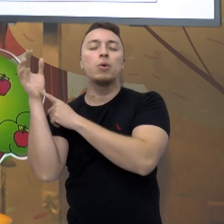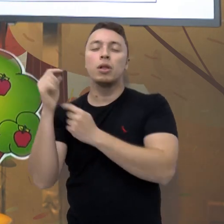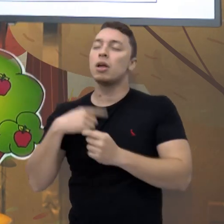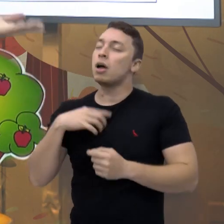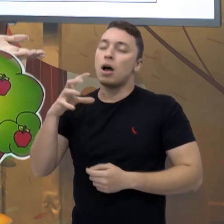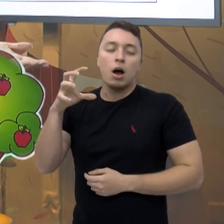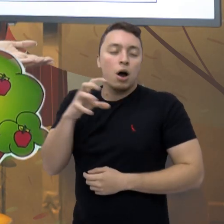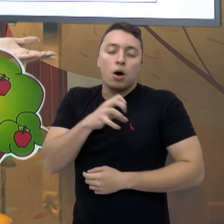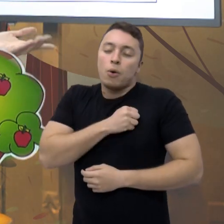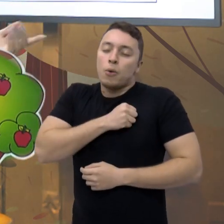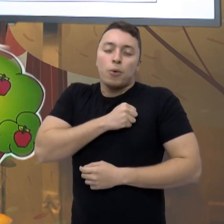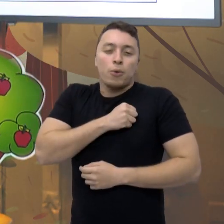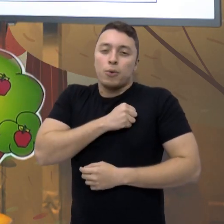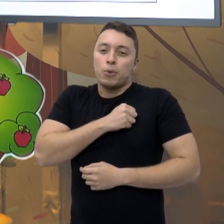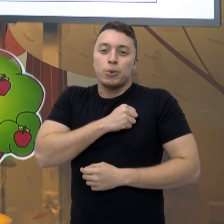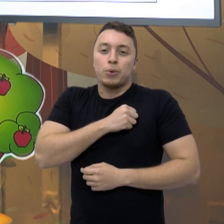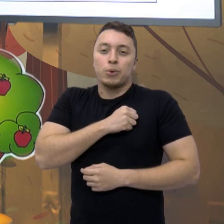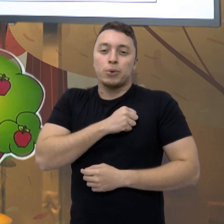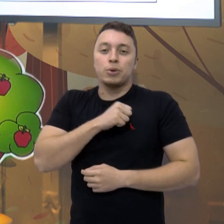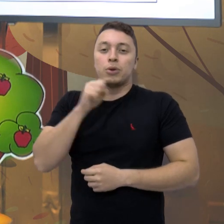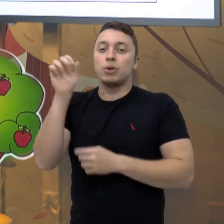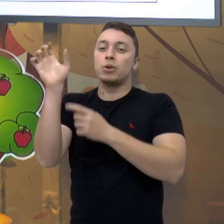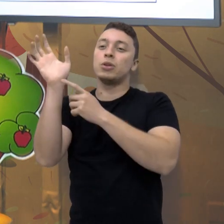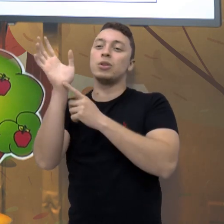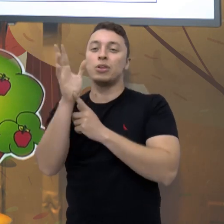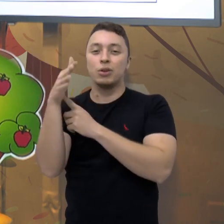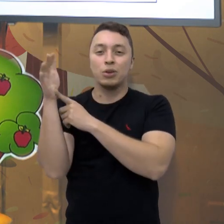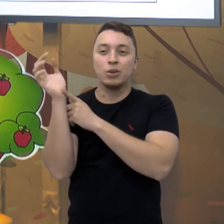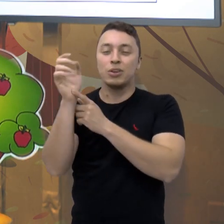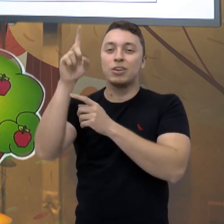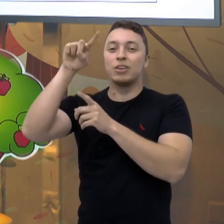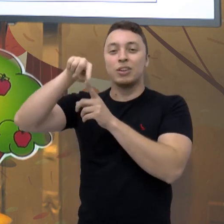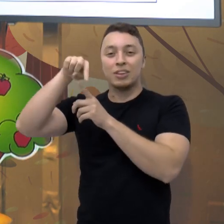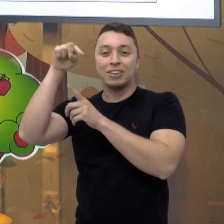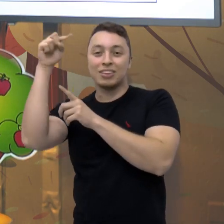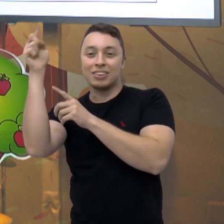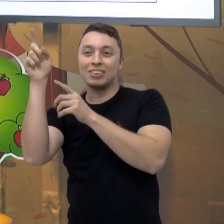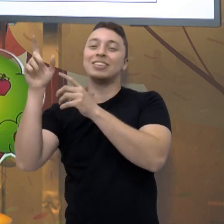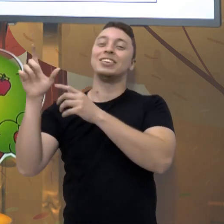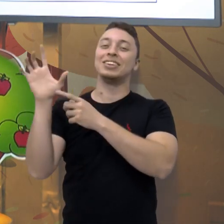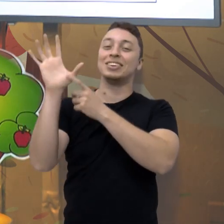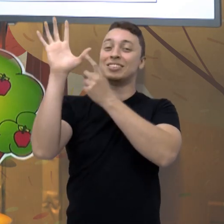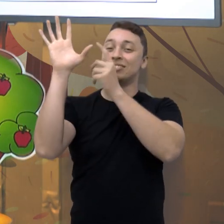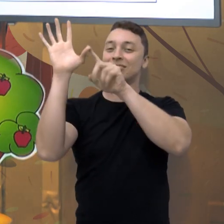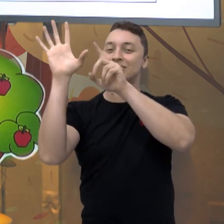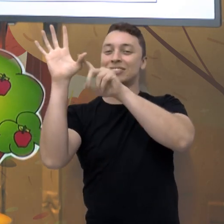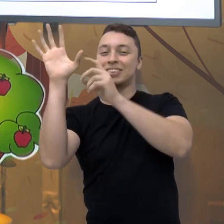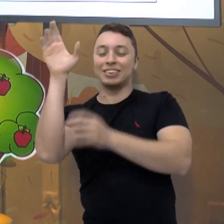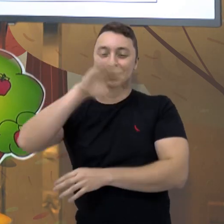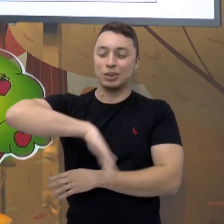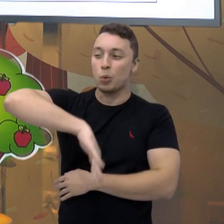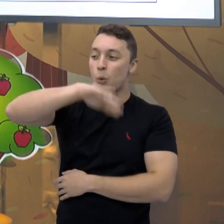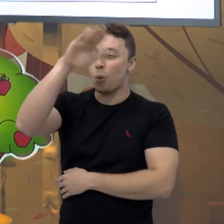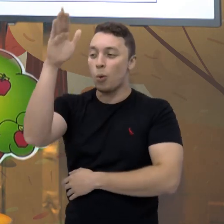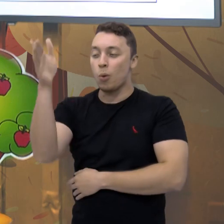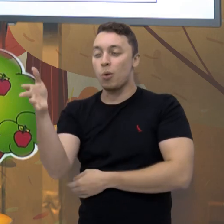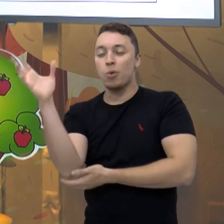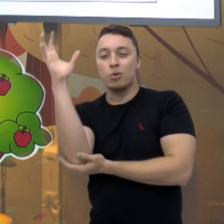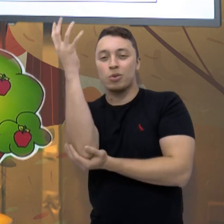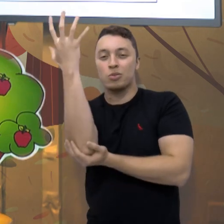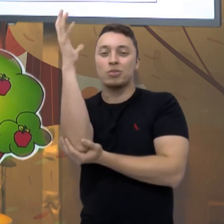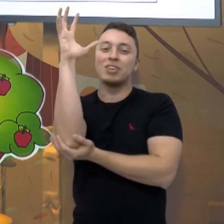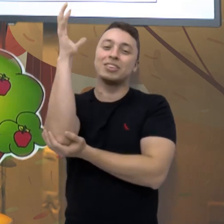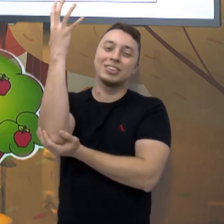de folha, a folha no galho, galho na árvore, a árvore na montanha, eiaô,